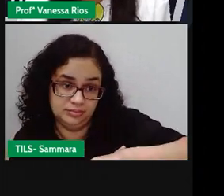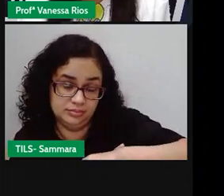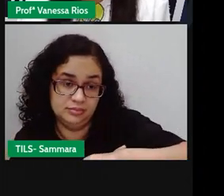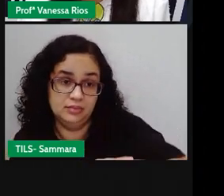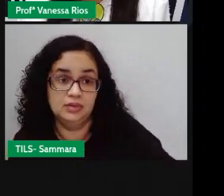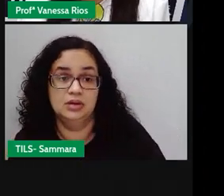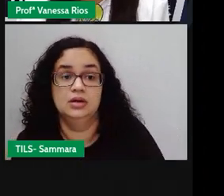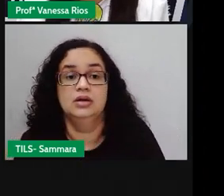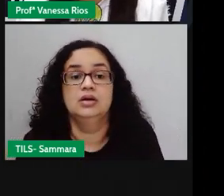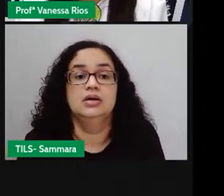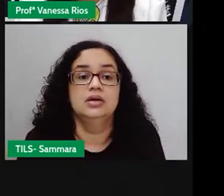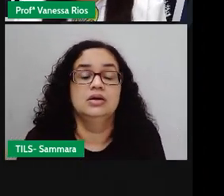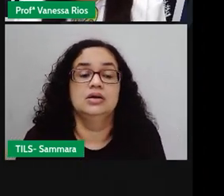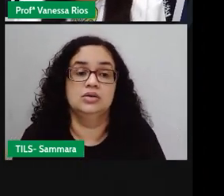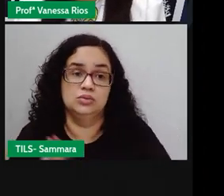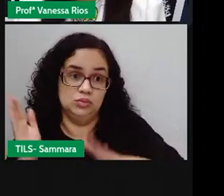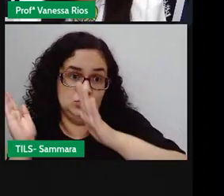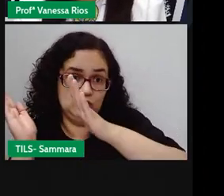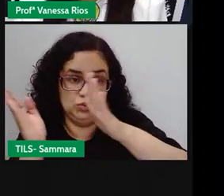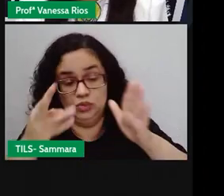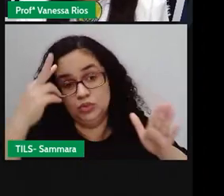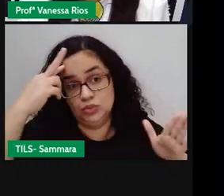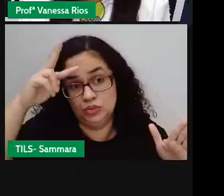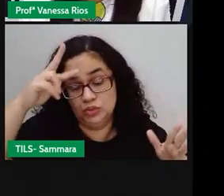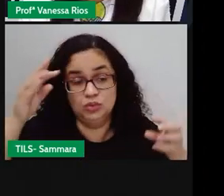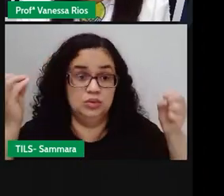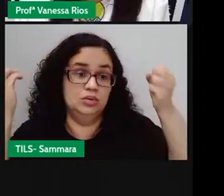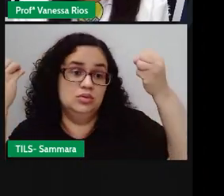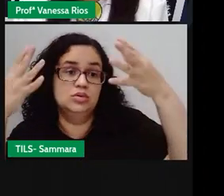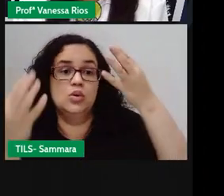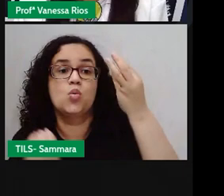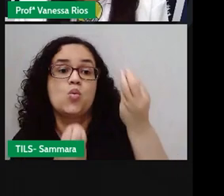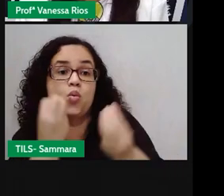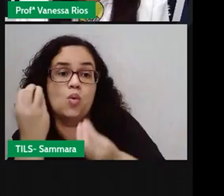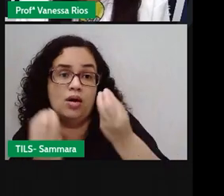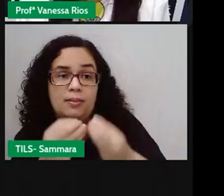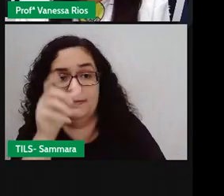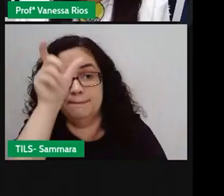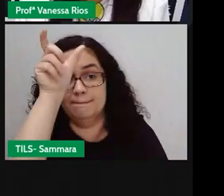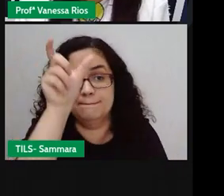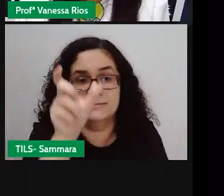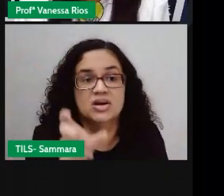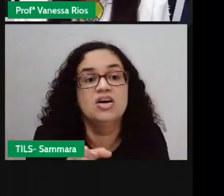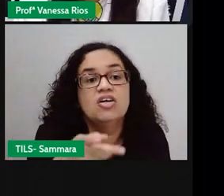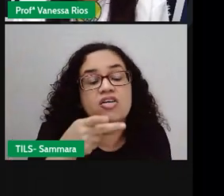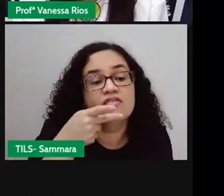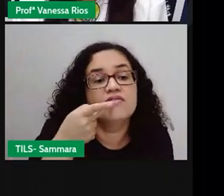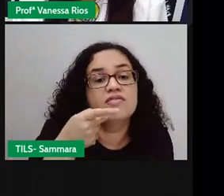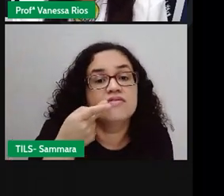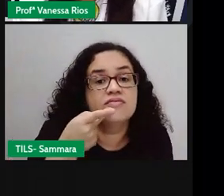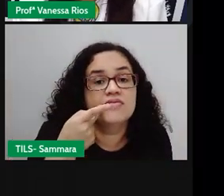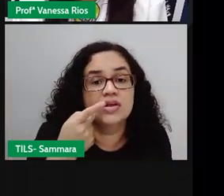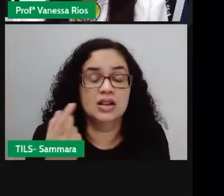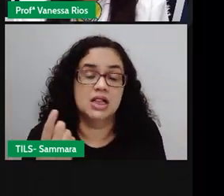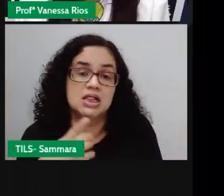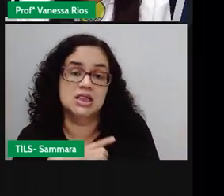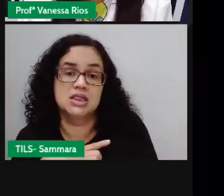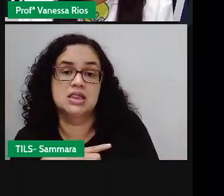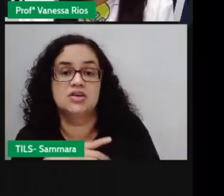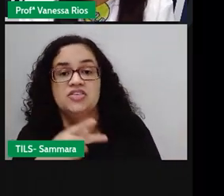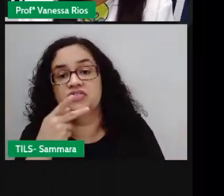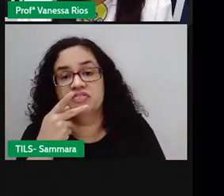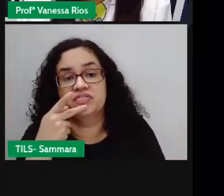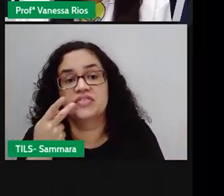aparece de forma que o narrador, ele vai contando como cada personagem falou. Mas não aparece a fala